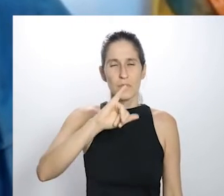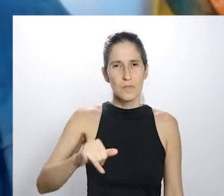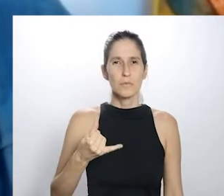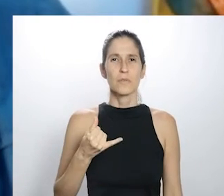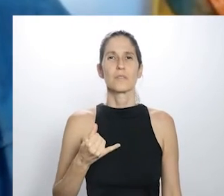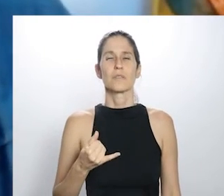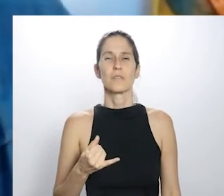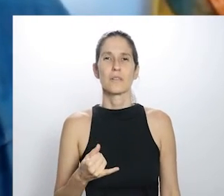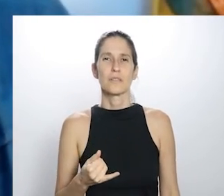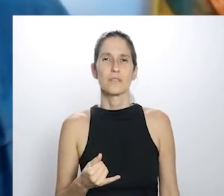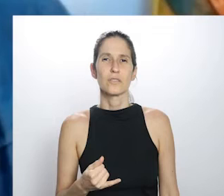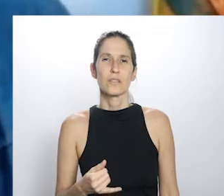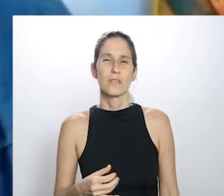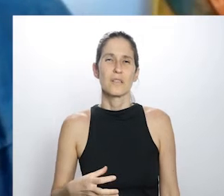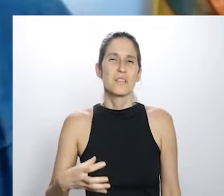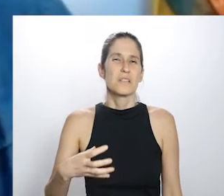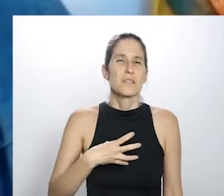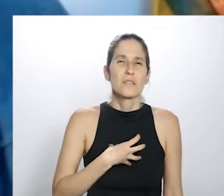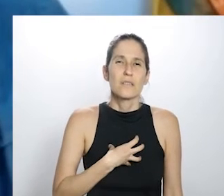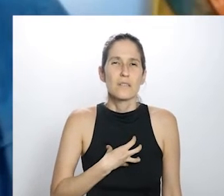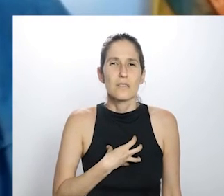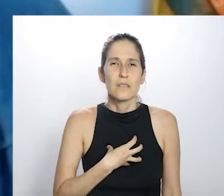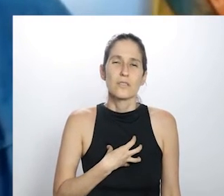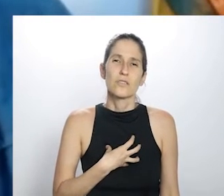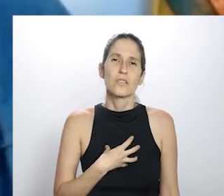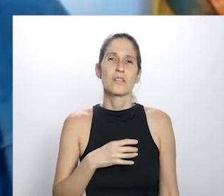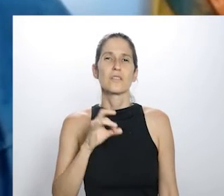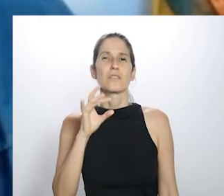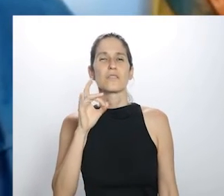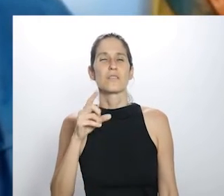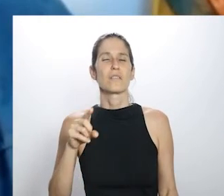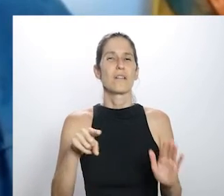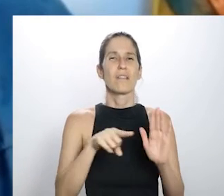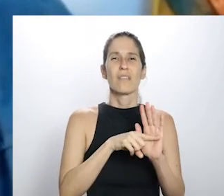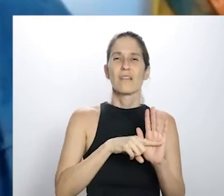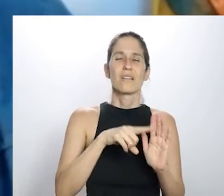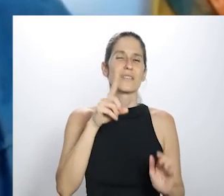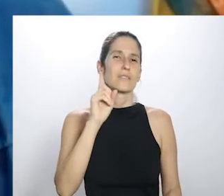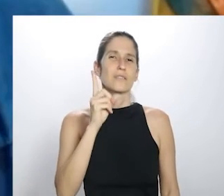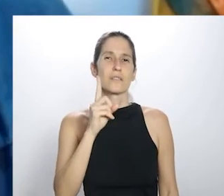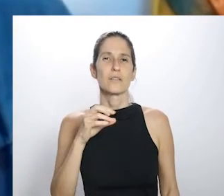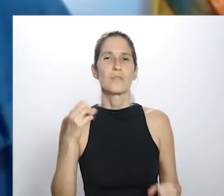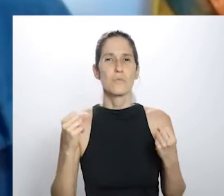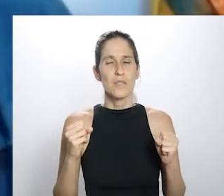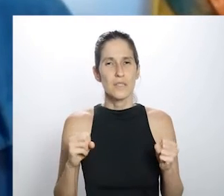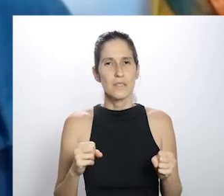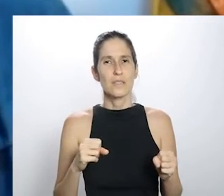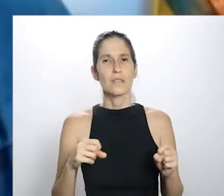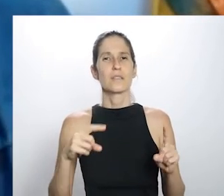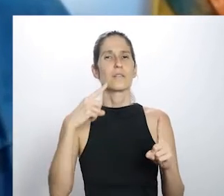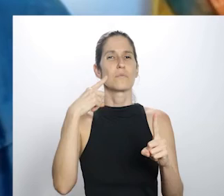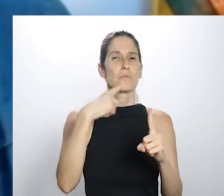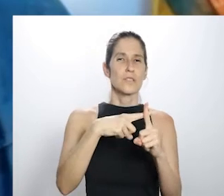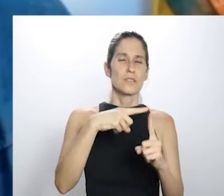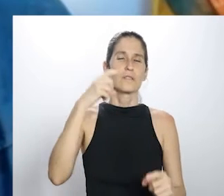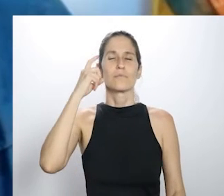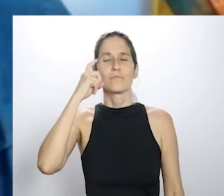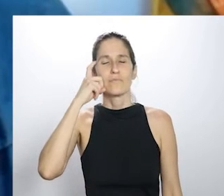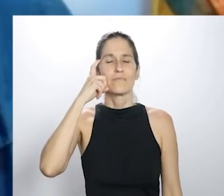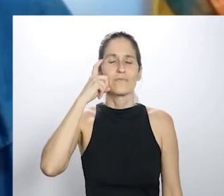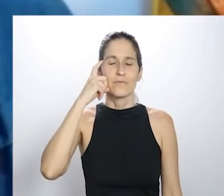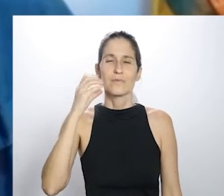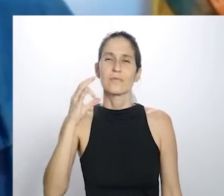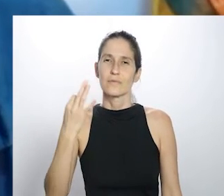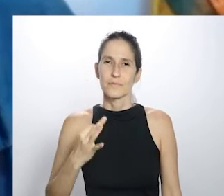desse momento. Aquela coisa do copo, quem está vendo o copo a metade vazio e quem está vendo a metade cheio. Eu acho que é isso. Acho que faz parte